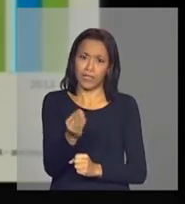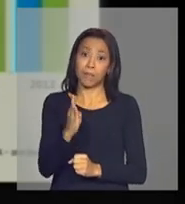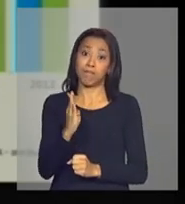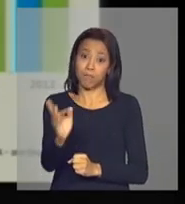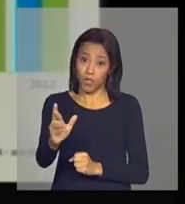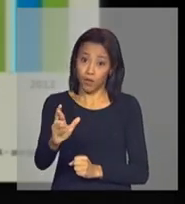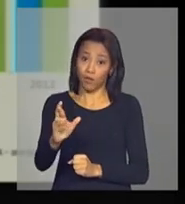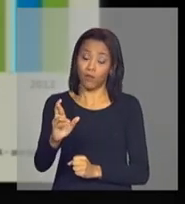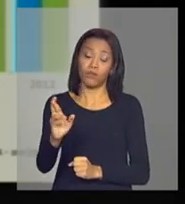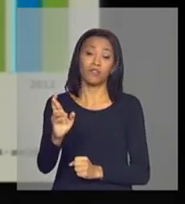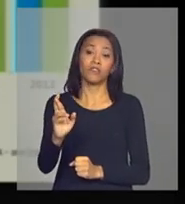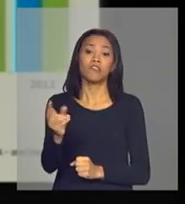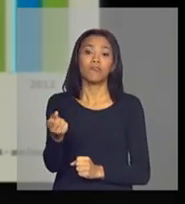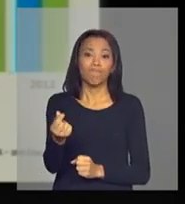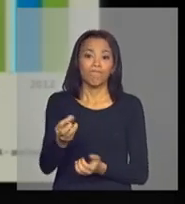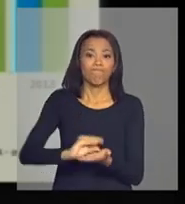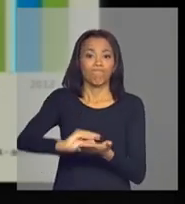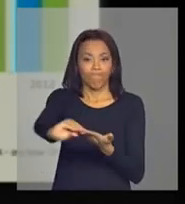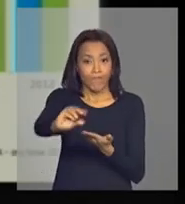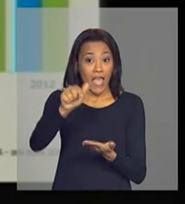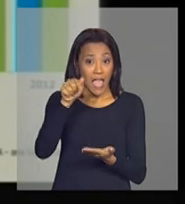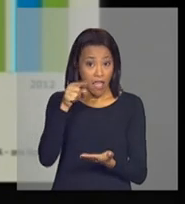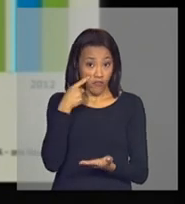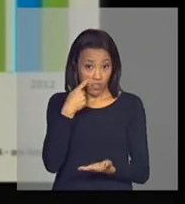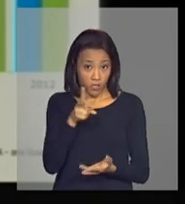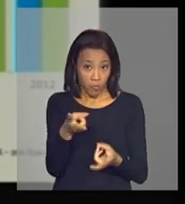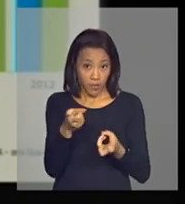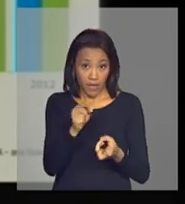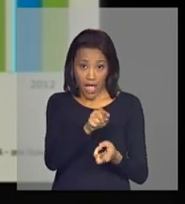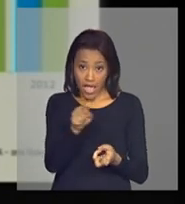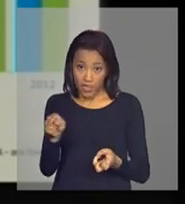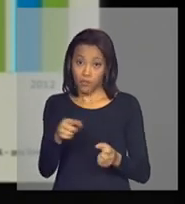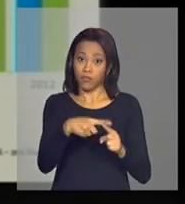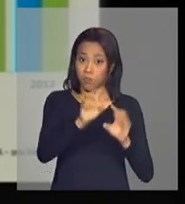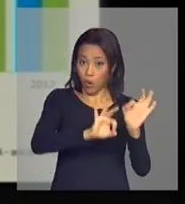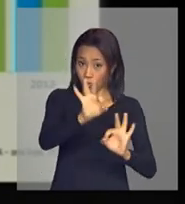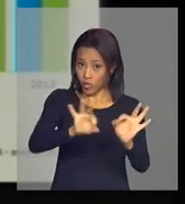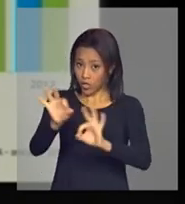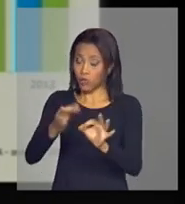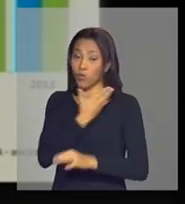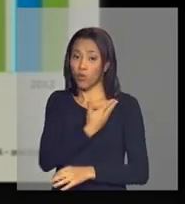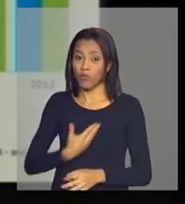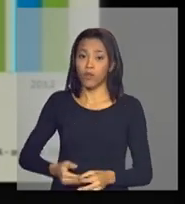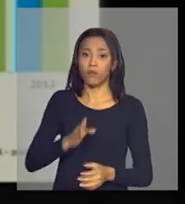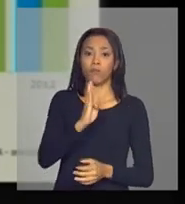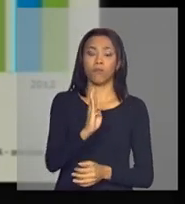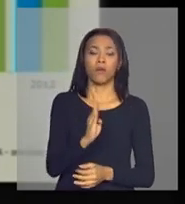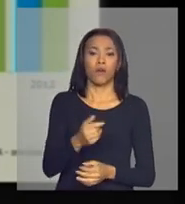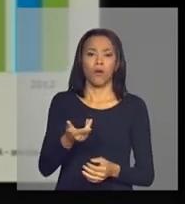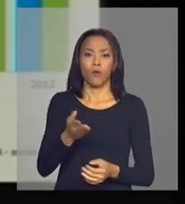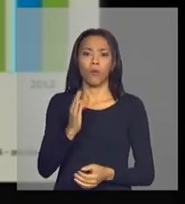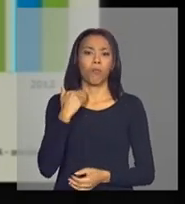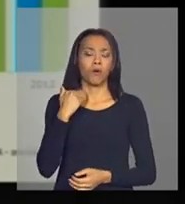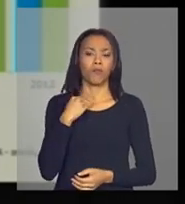esses projetos o BNDES financia 60 70%